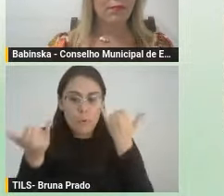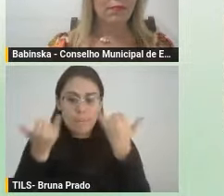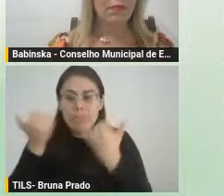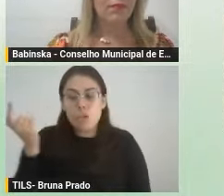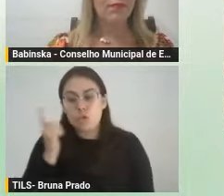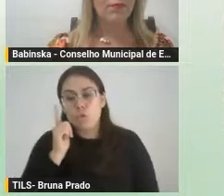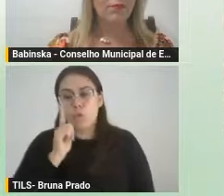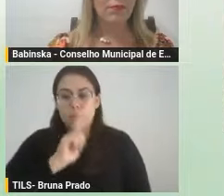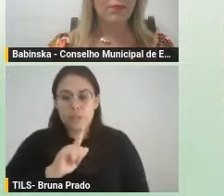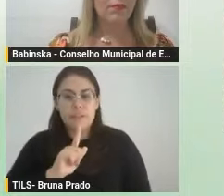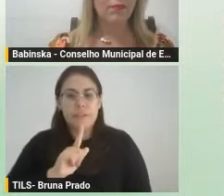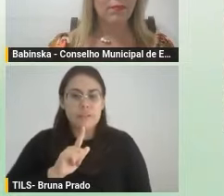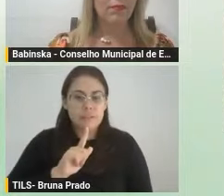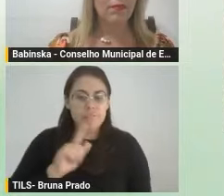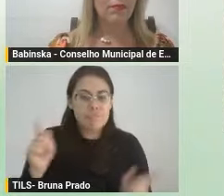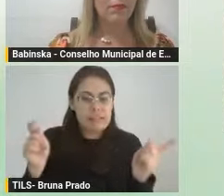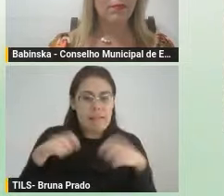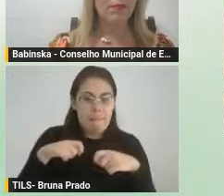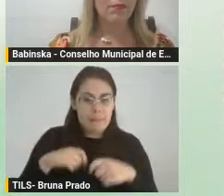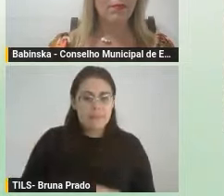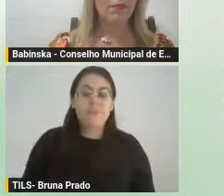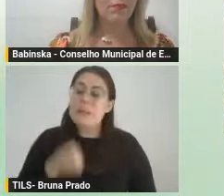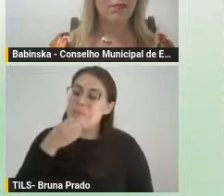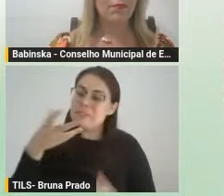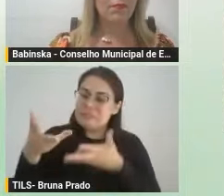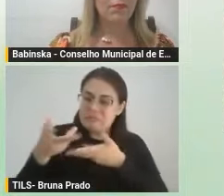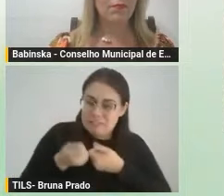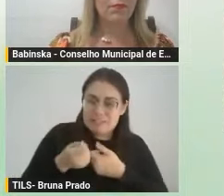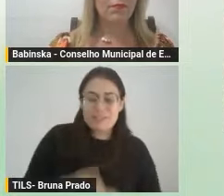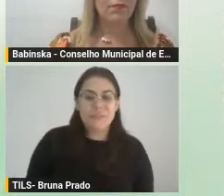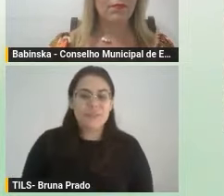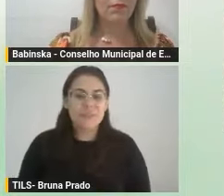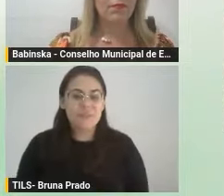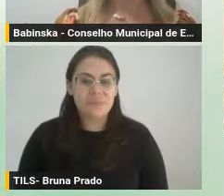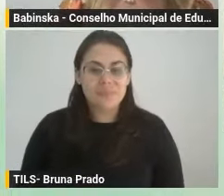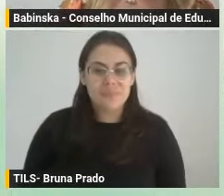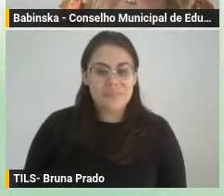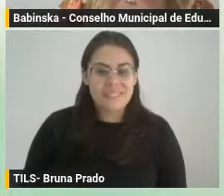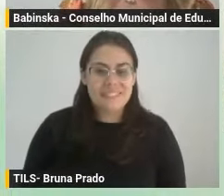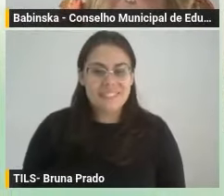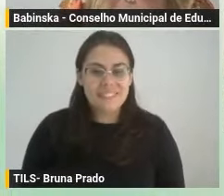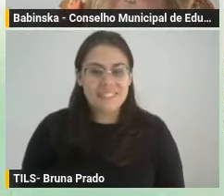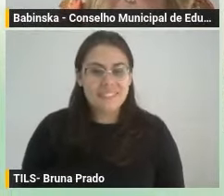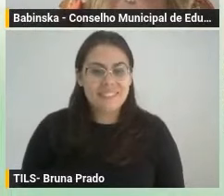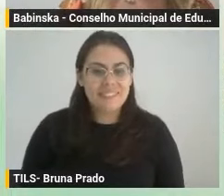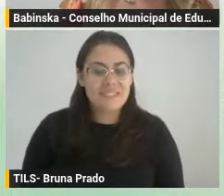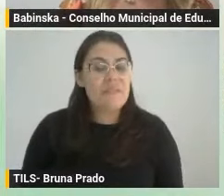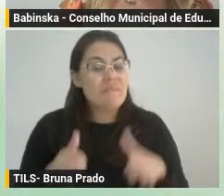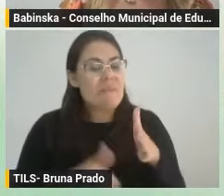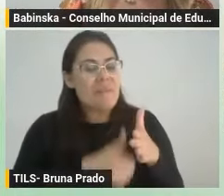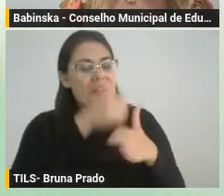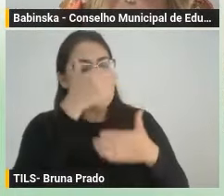professores também se capacitem. Então, bem-vindo e passo a palavra imediatamente para o senhor. Primeiro, muito